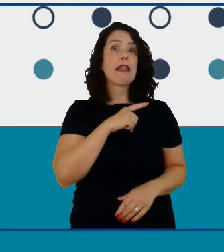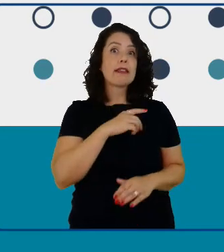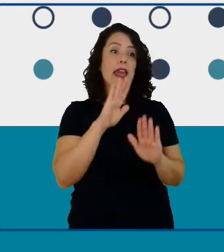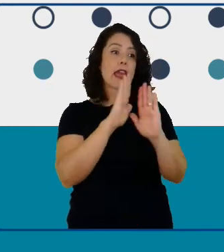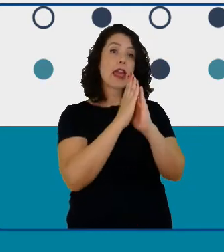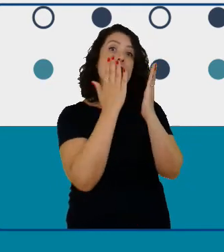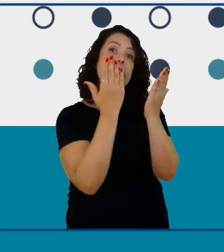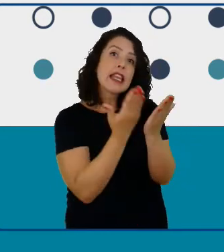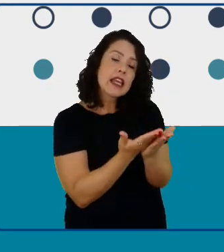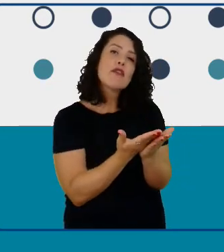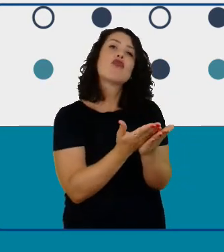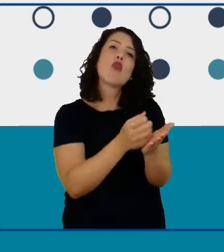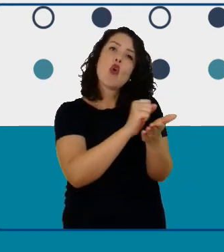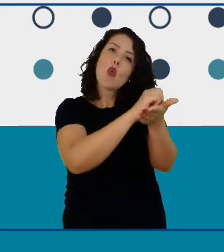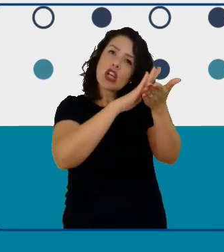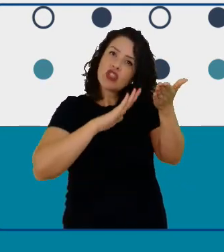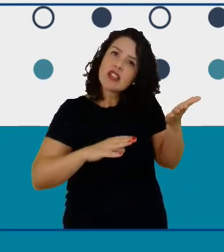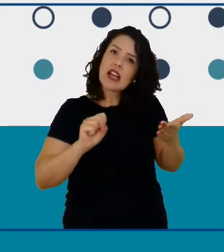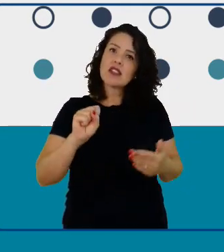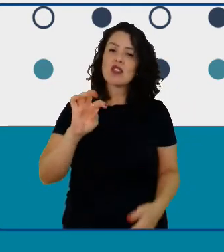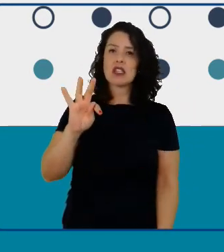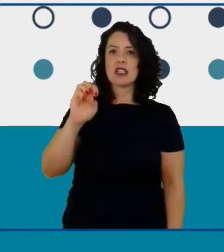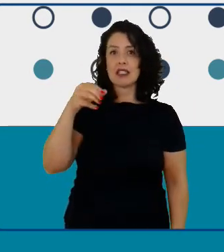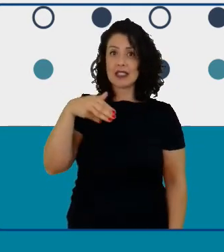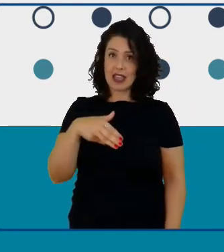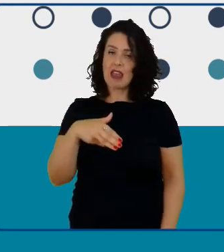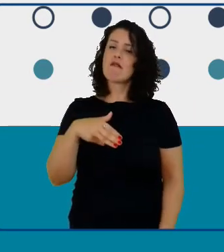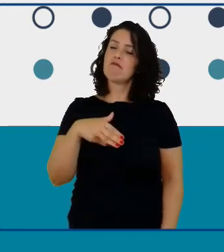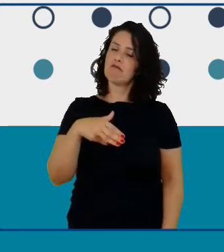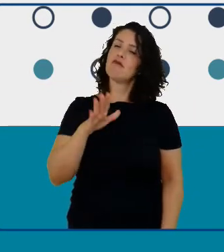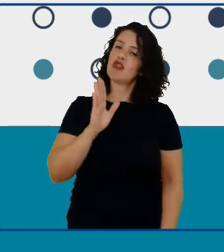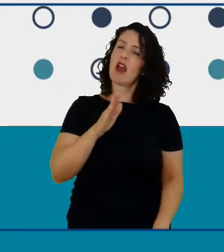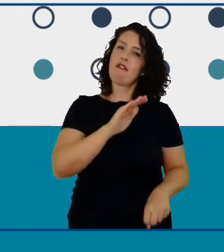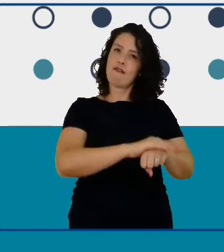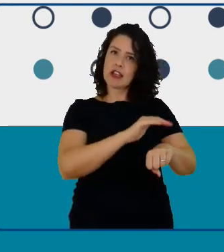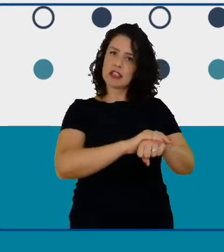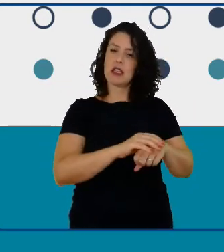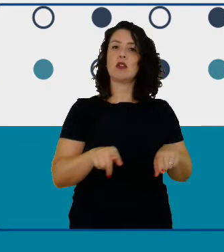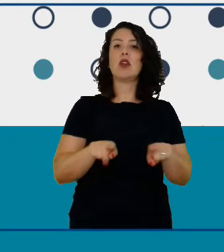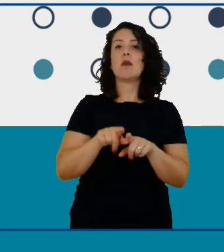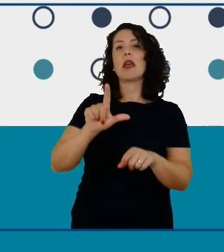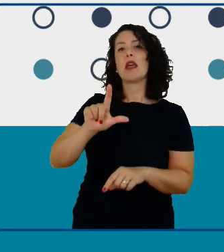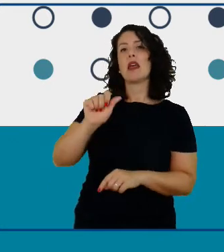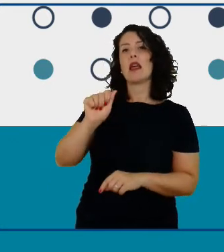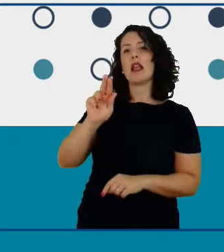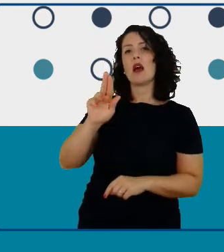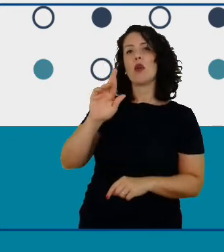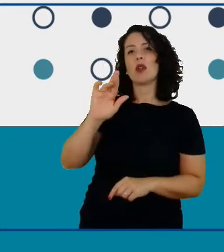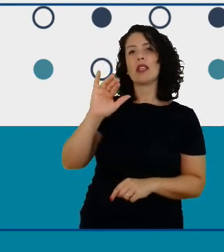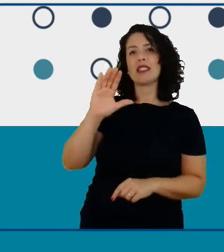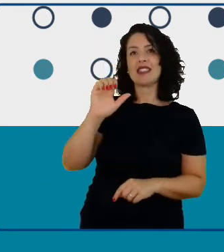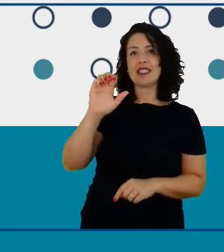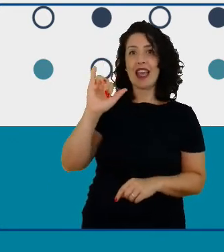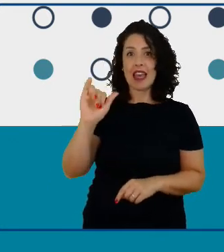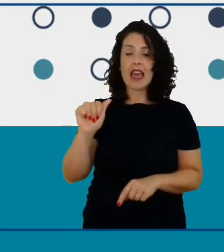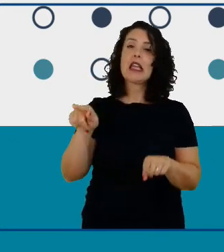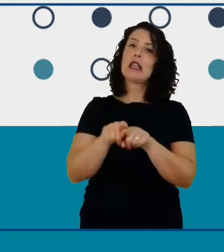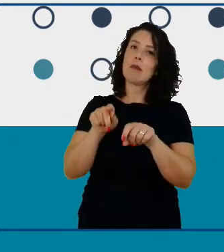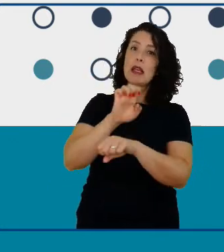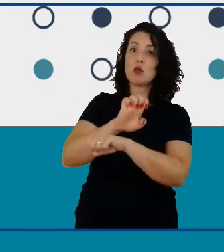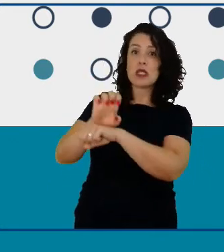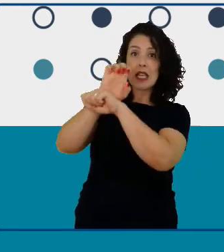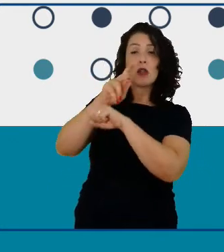de todo o estado e temos também a Lauricea Nascimento também da Paraíba iniciando